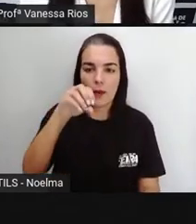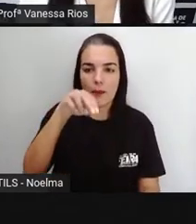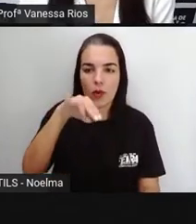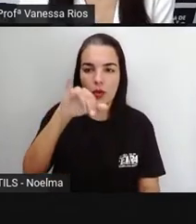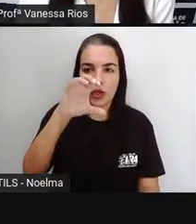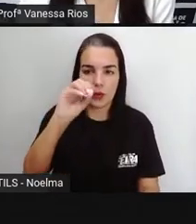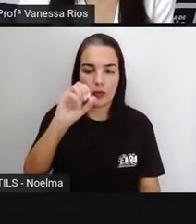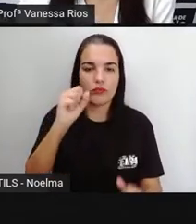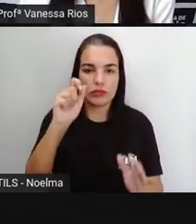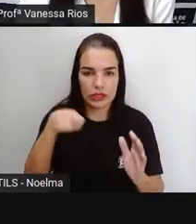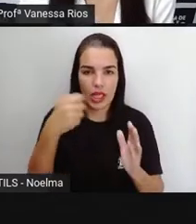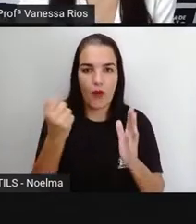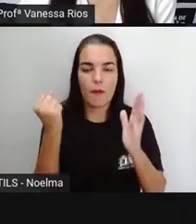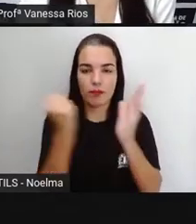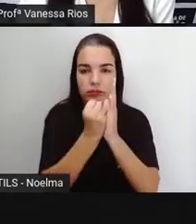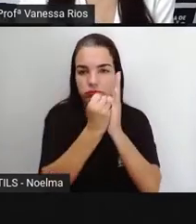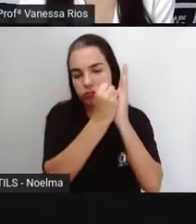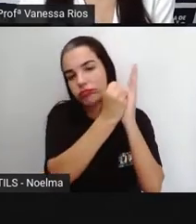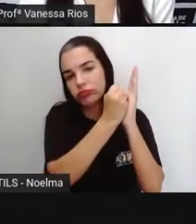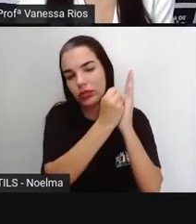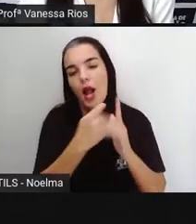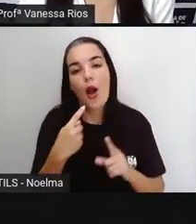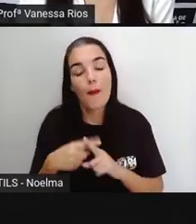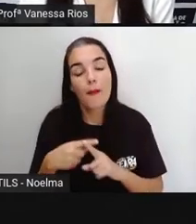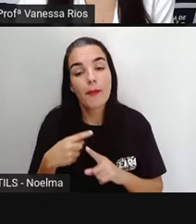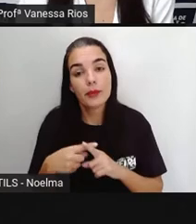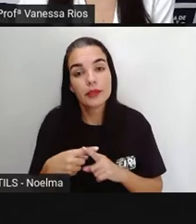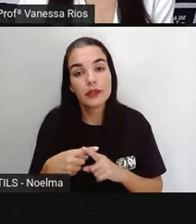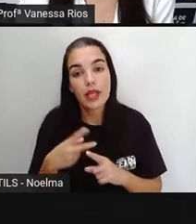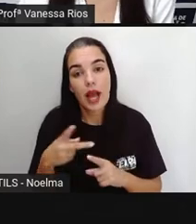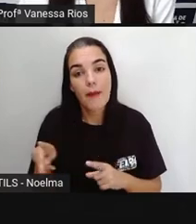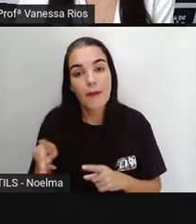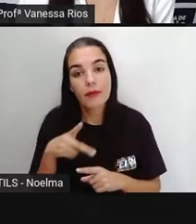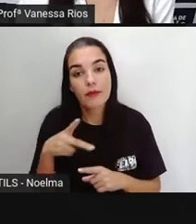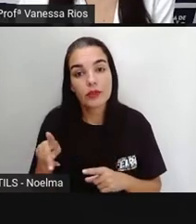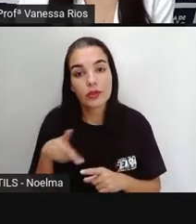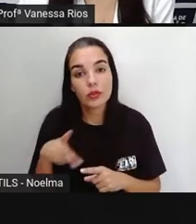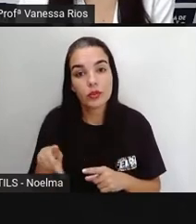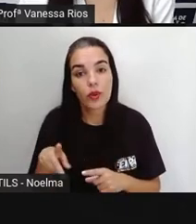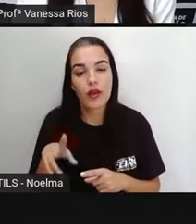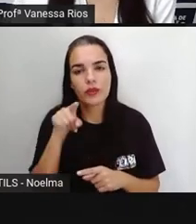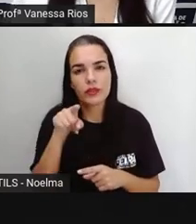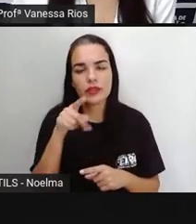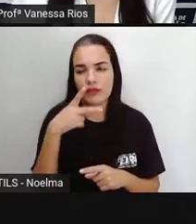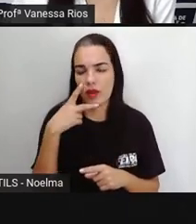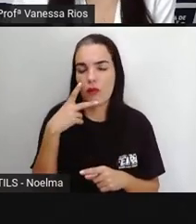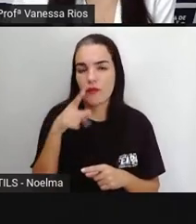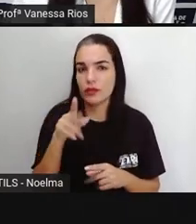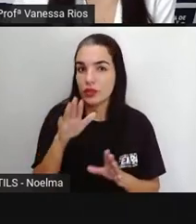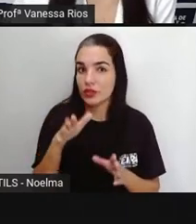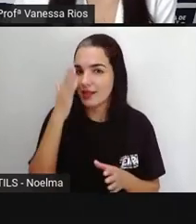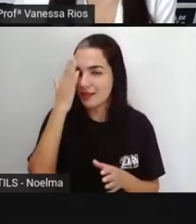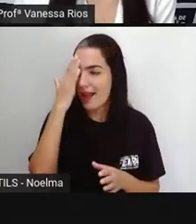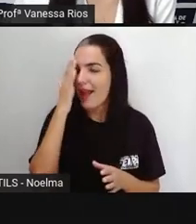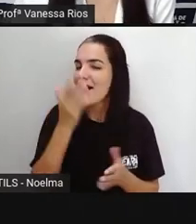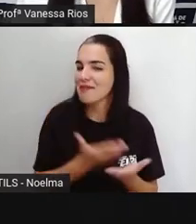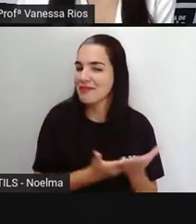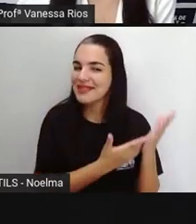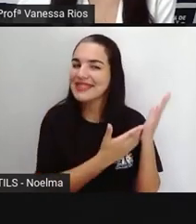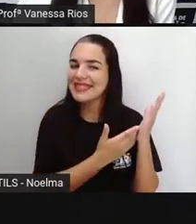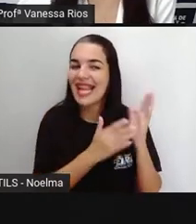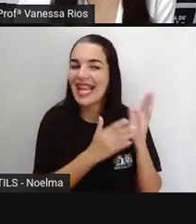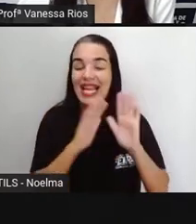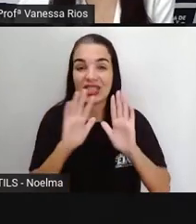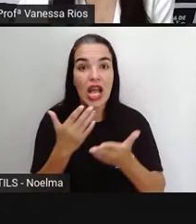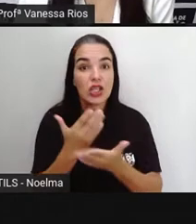sobre patrimônio. E por isso que a Pró colocou aí, ó, você já sabe o que é patrimônio, porque a gente